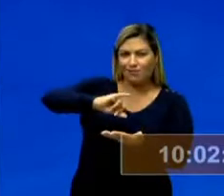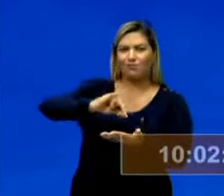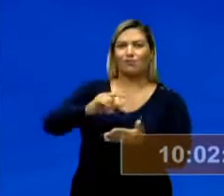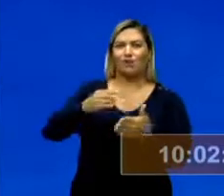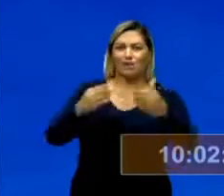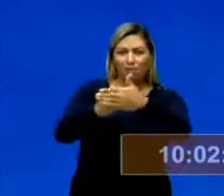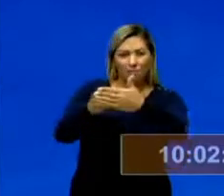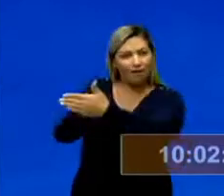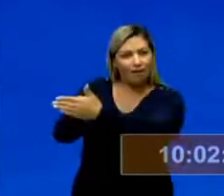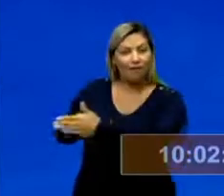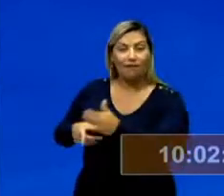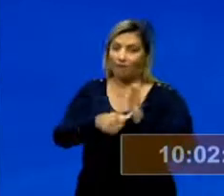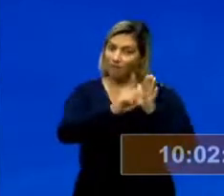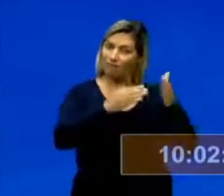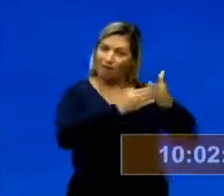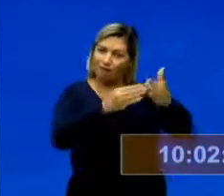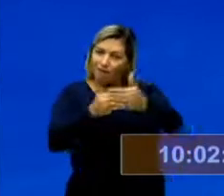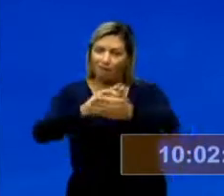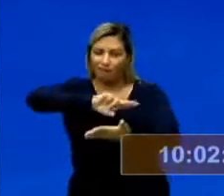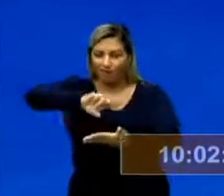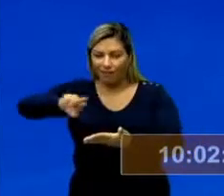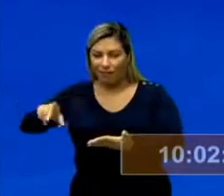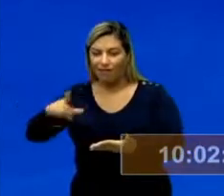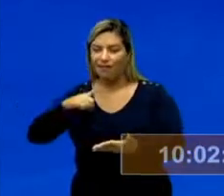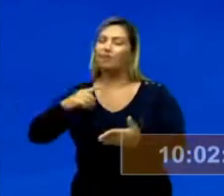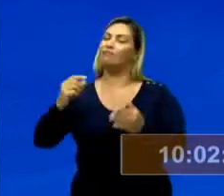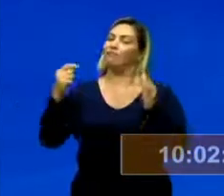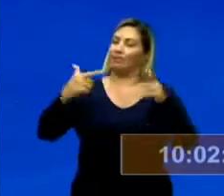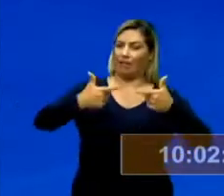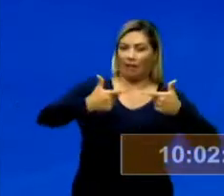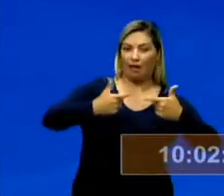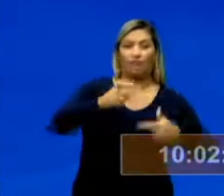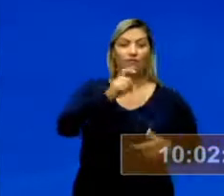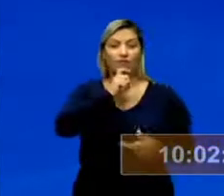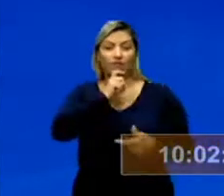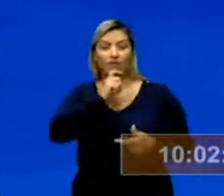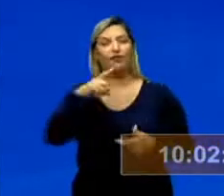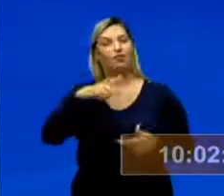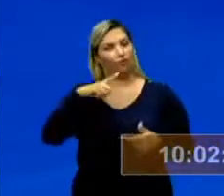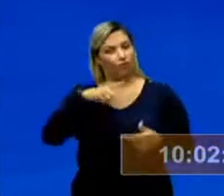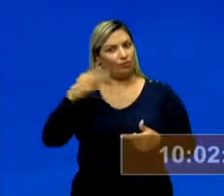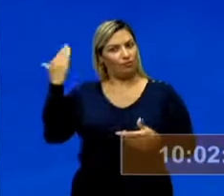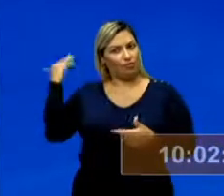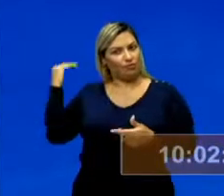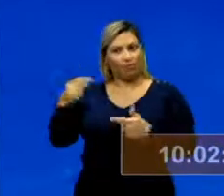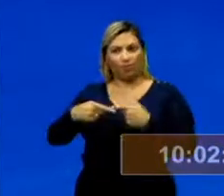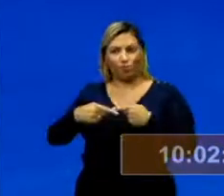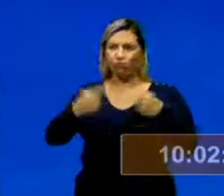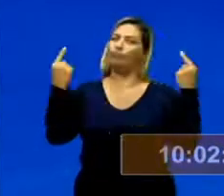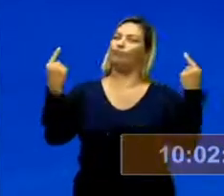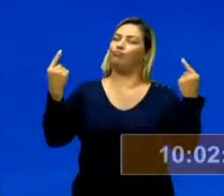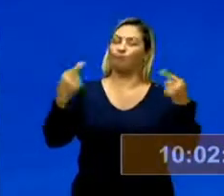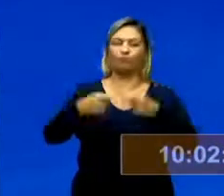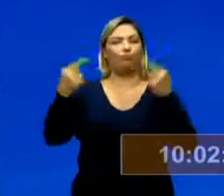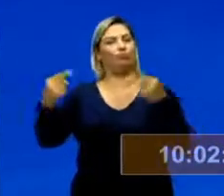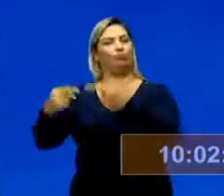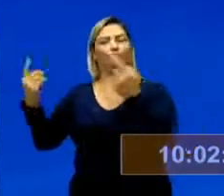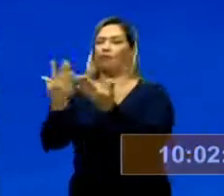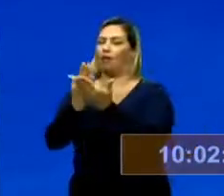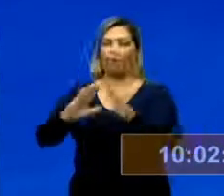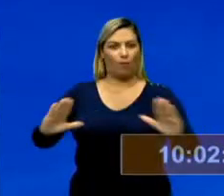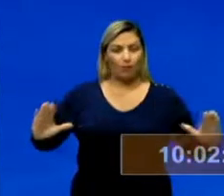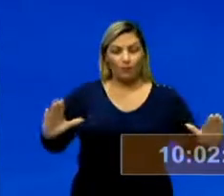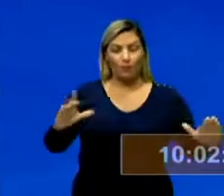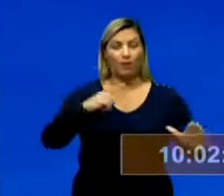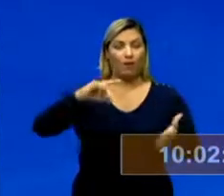as barreiras que antes tinham durante a Guerra Fria para o capitalismo foram rompidas e, a partir daí,